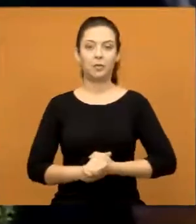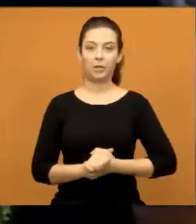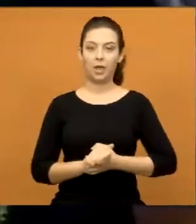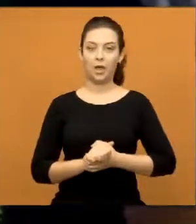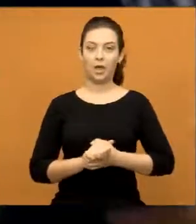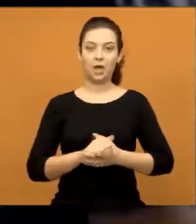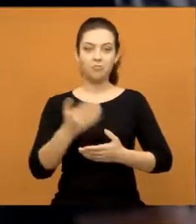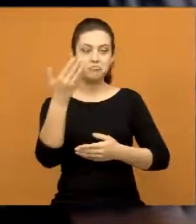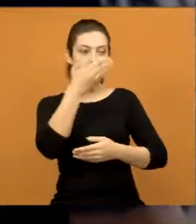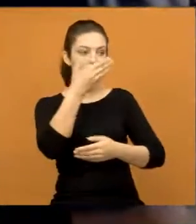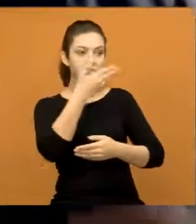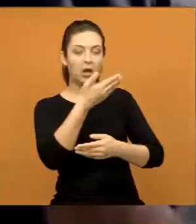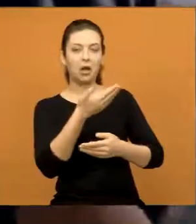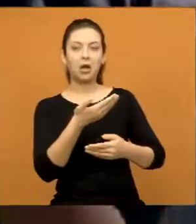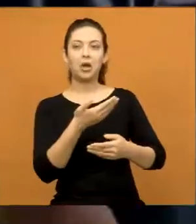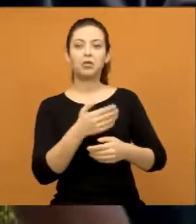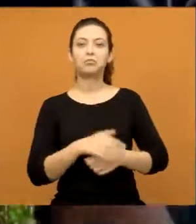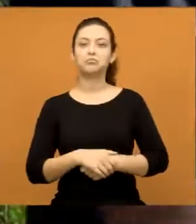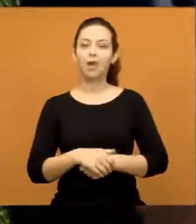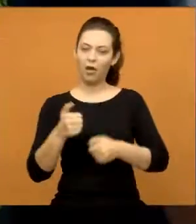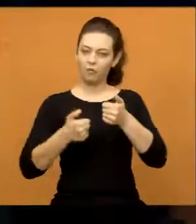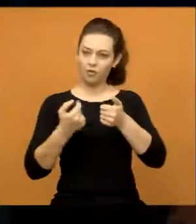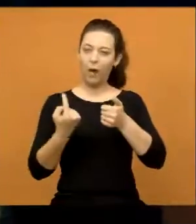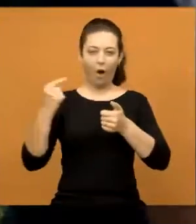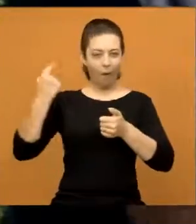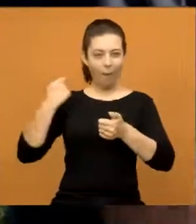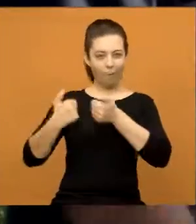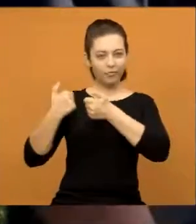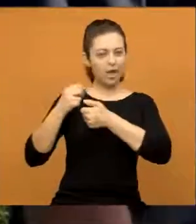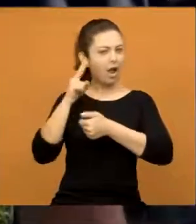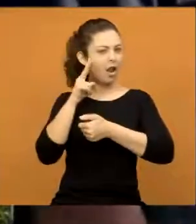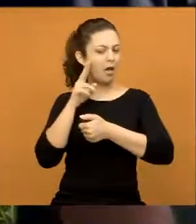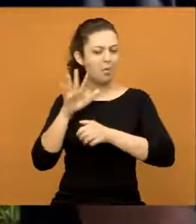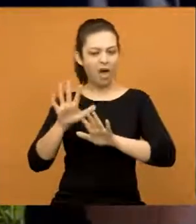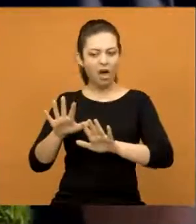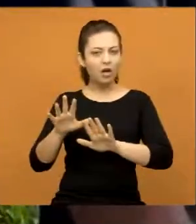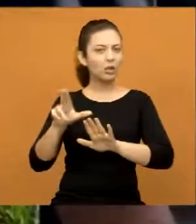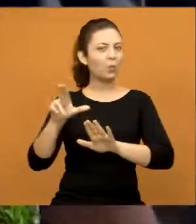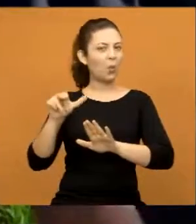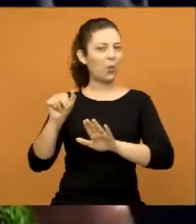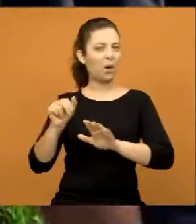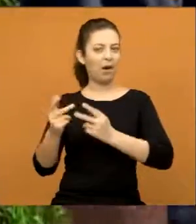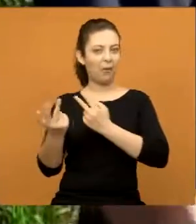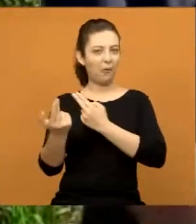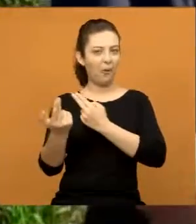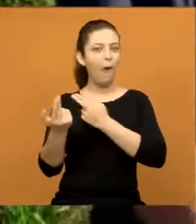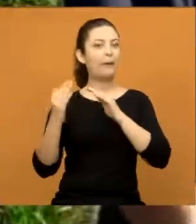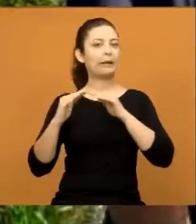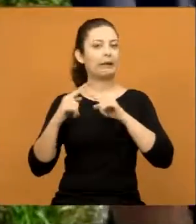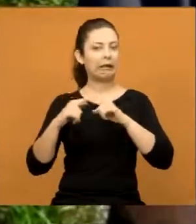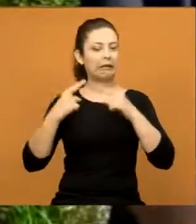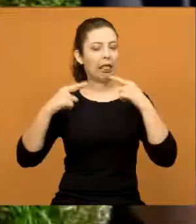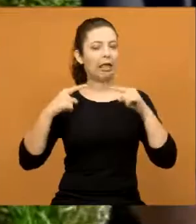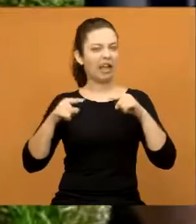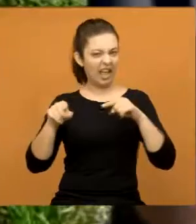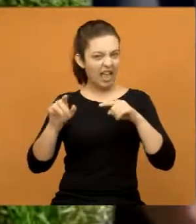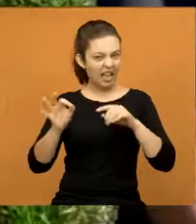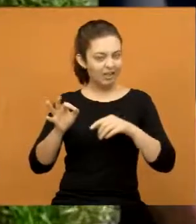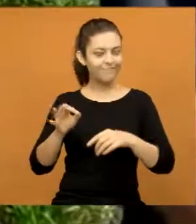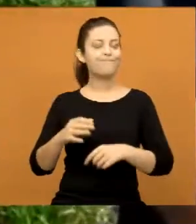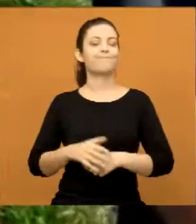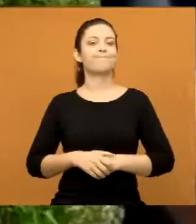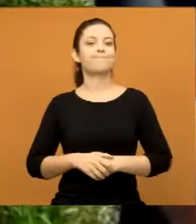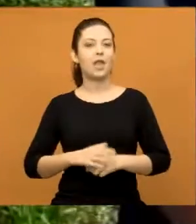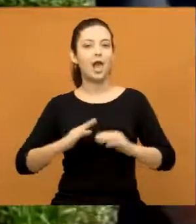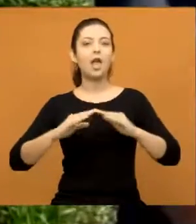altura da gente aqui. E eu sempre vinha jogar futebol aqui, mas me lembro que nunca ficou nesse estado aqui. O pessoal da igreja deve reclamar bastante aqui. Muito. O pessoal da